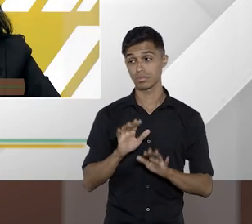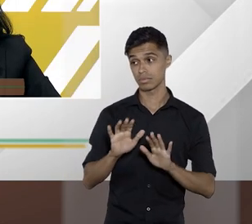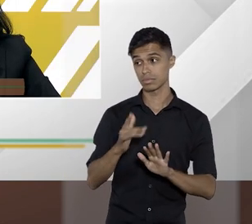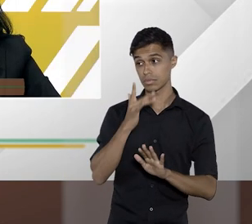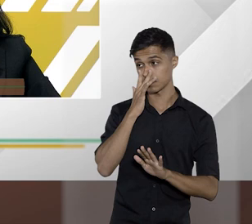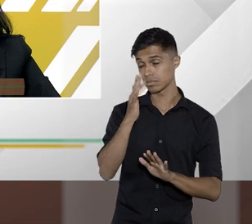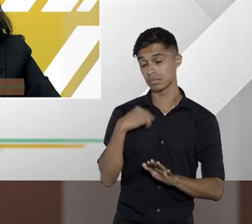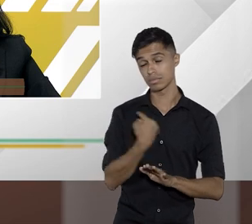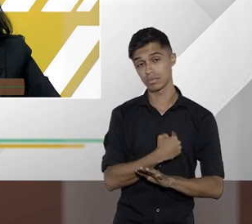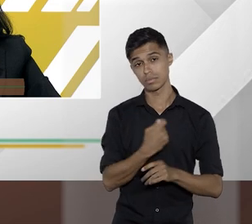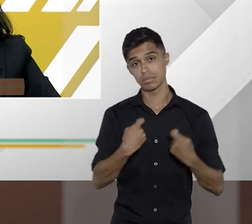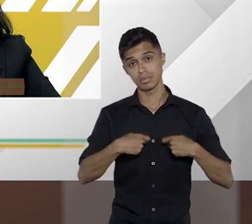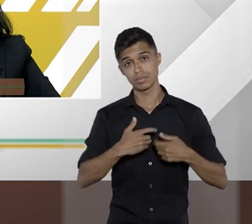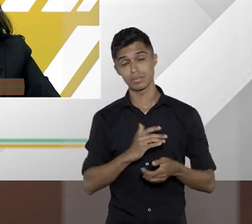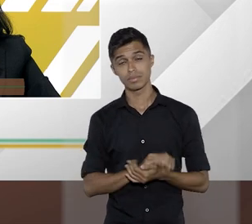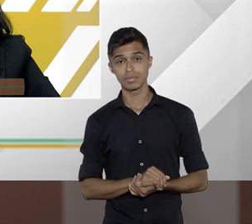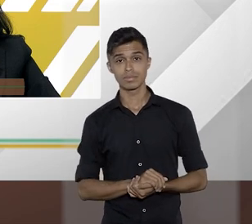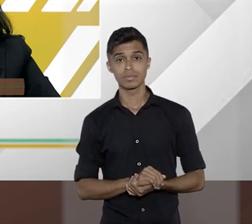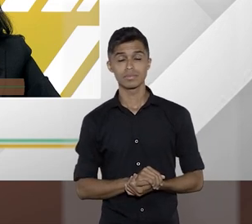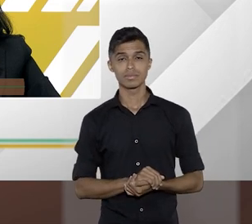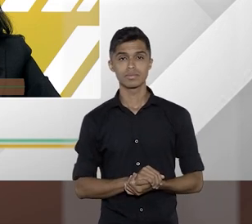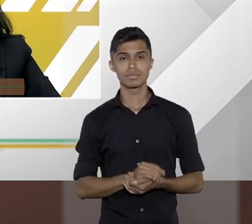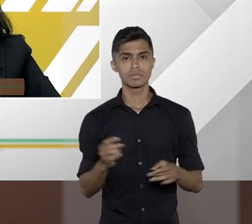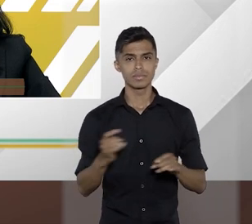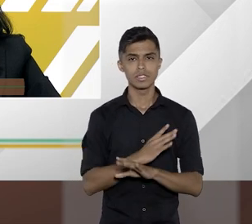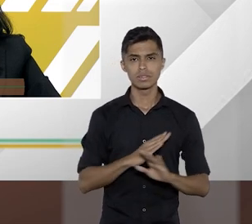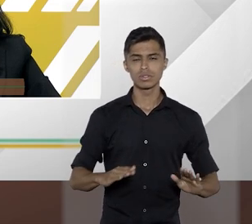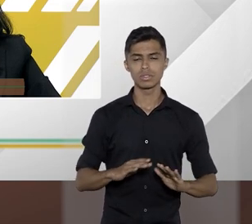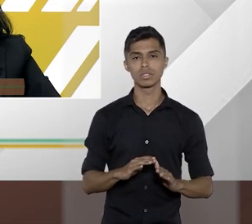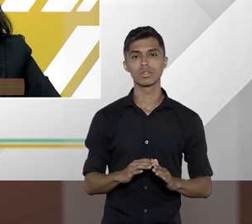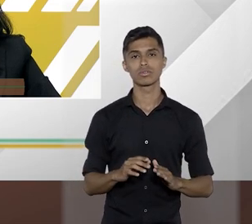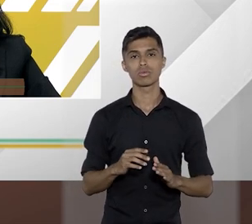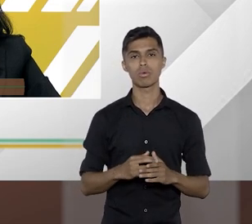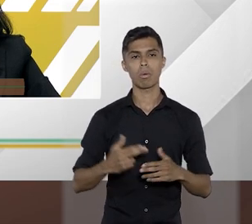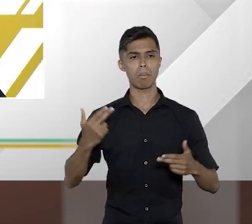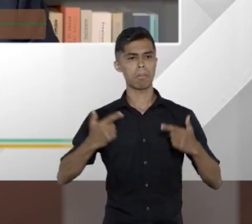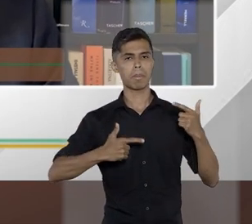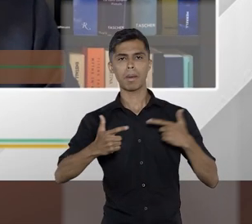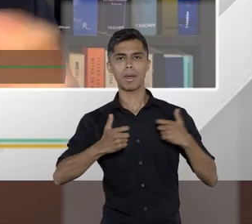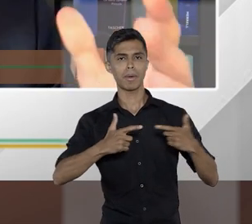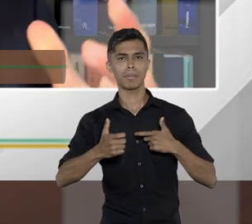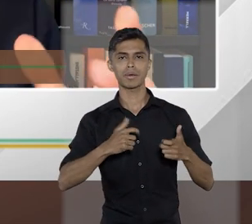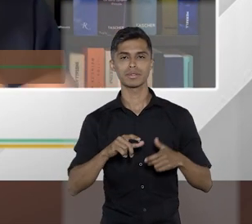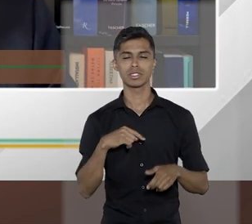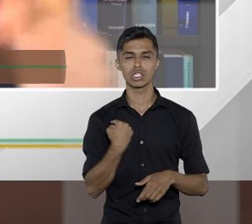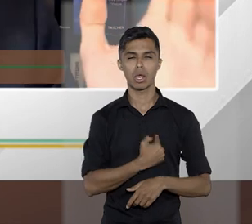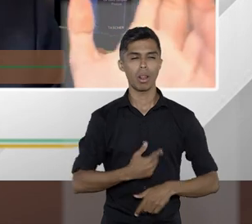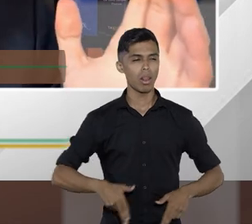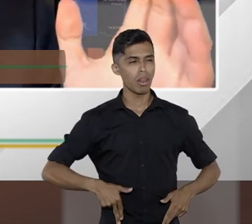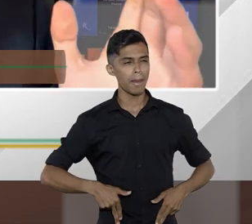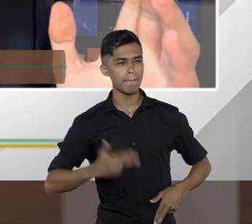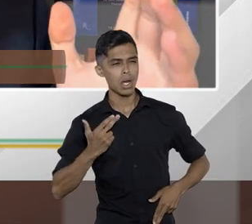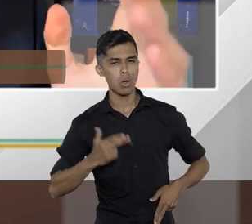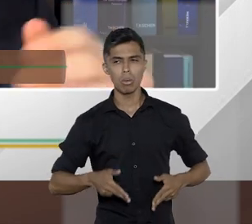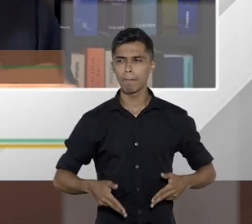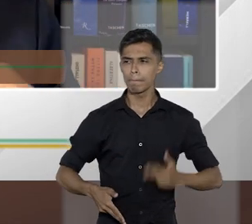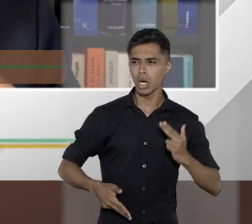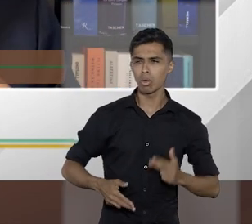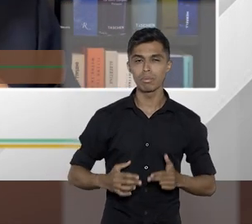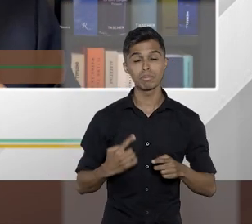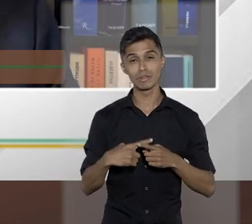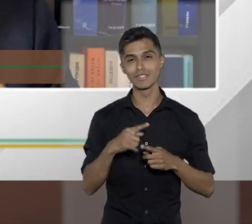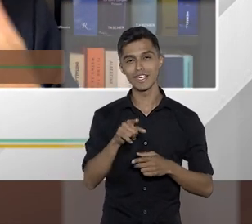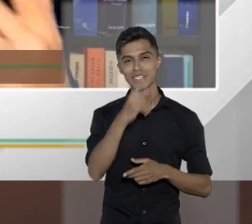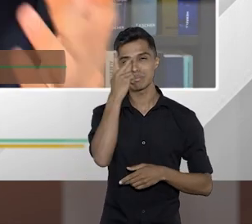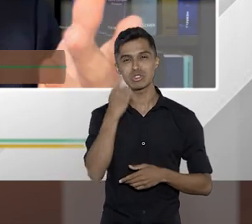diria que a gente precisa acabar digamos assim com o faroeste a gente tinha um faroeste todo mundo usava o dado de todo